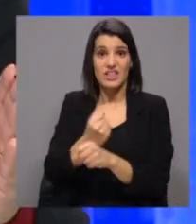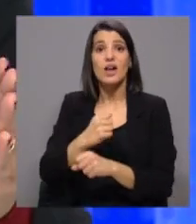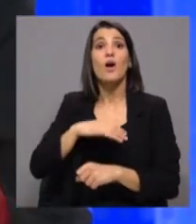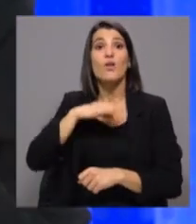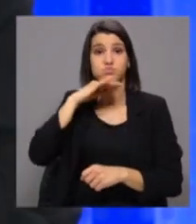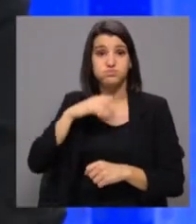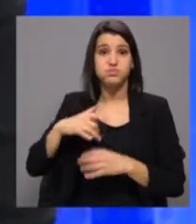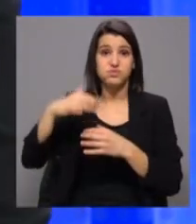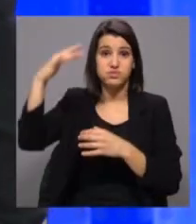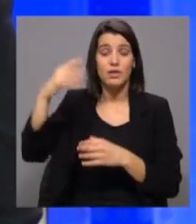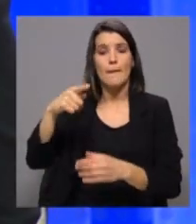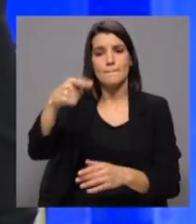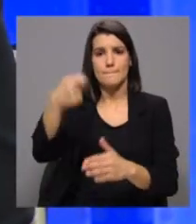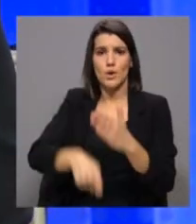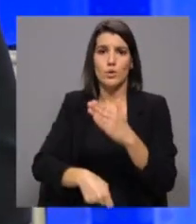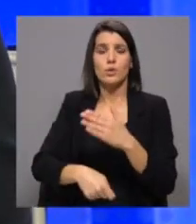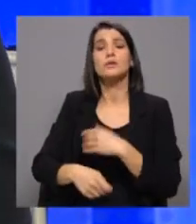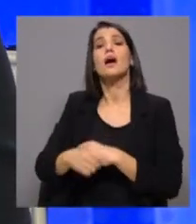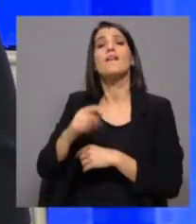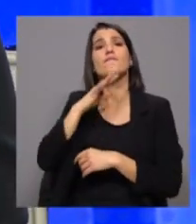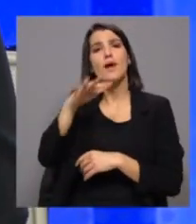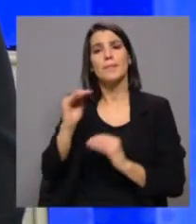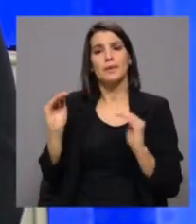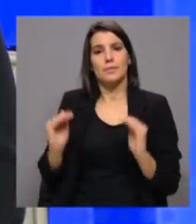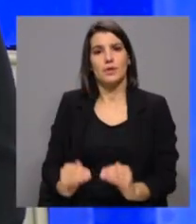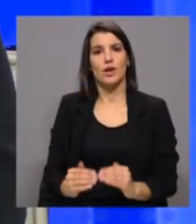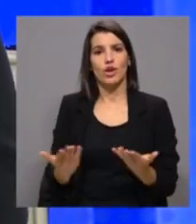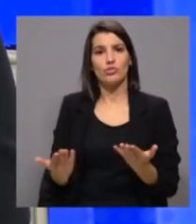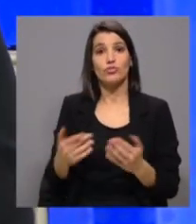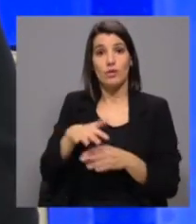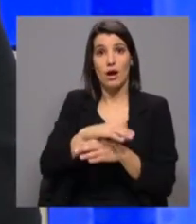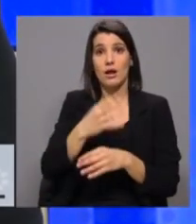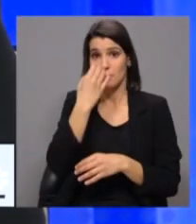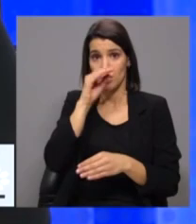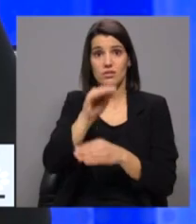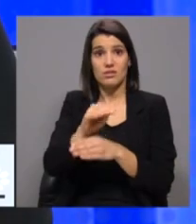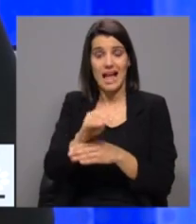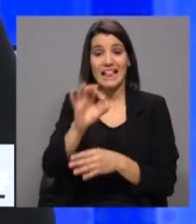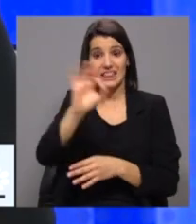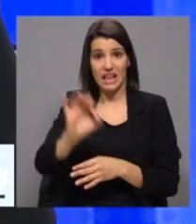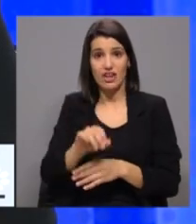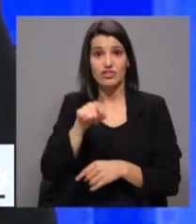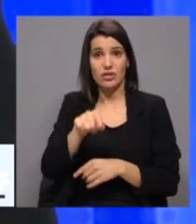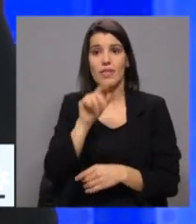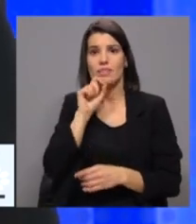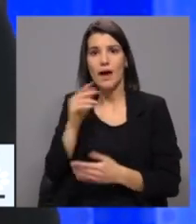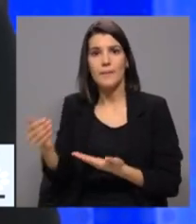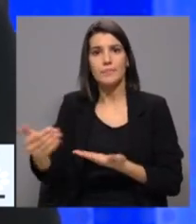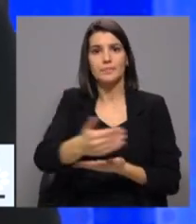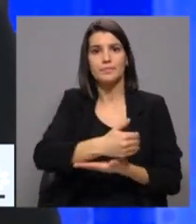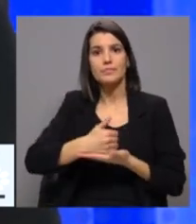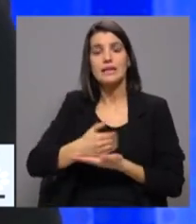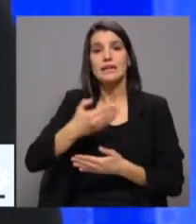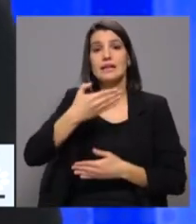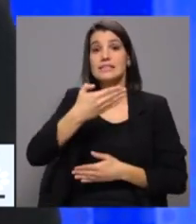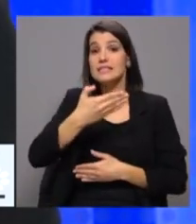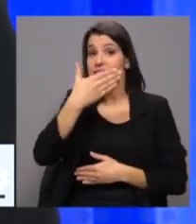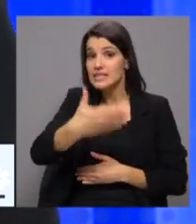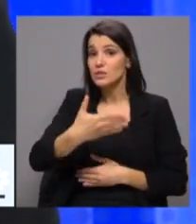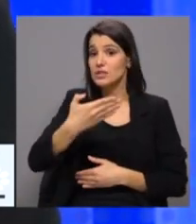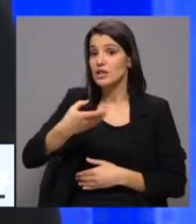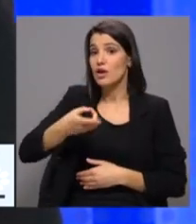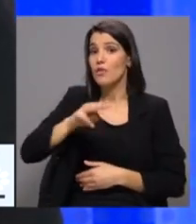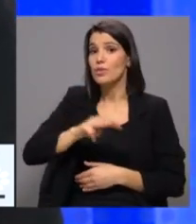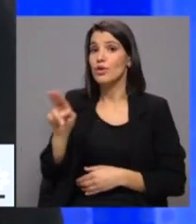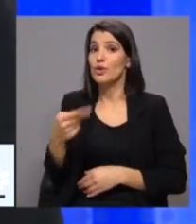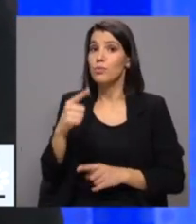as famílias. A taxa sobre o carbono da pecuária permitiria-nos arrecadar 179 milhões de euros ao ano. Somando à